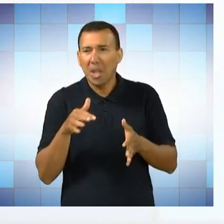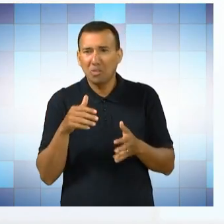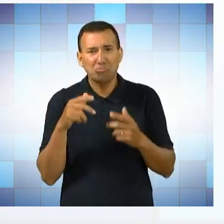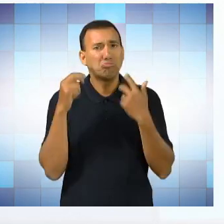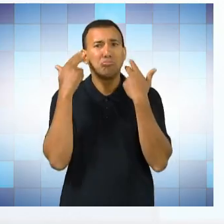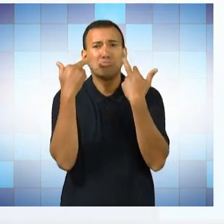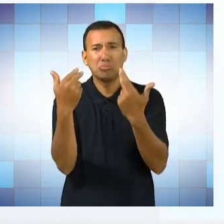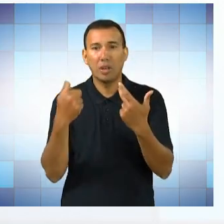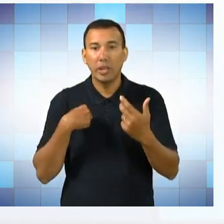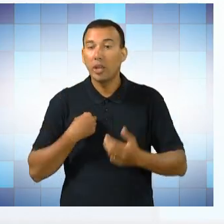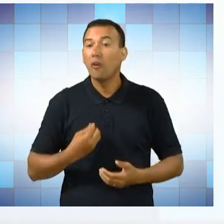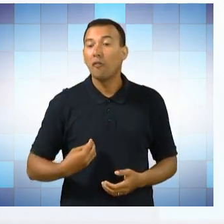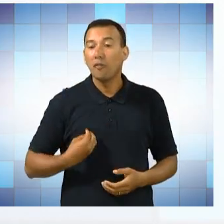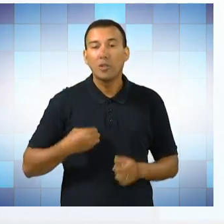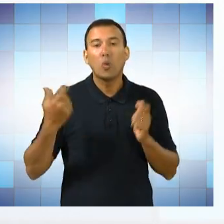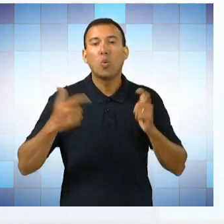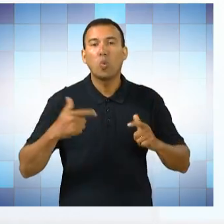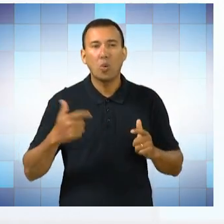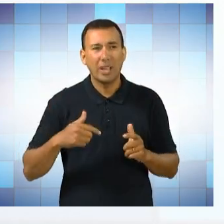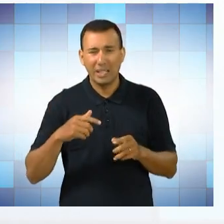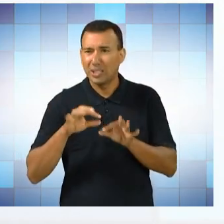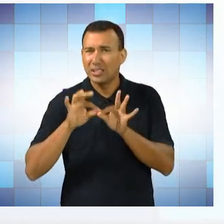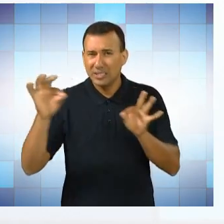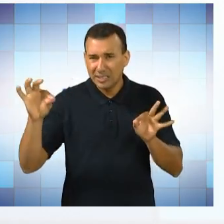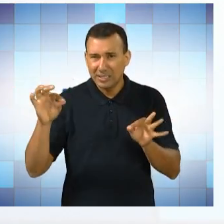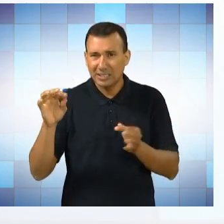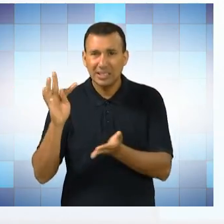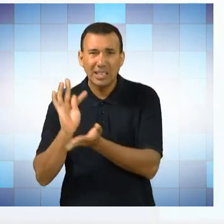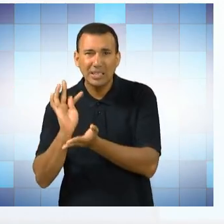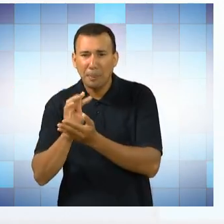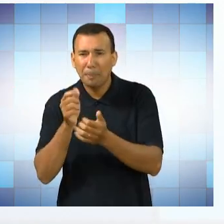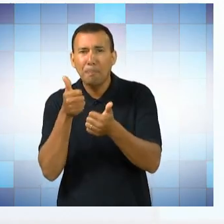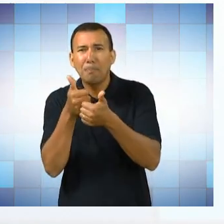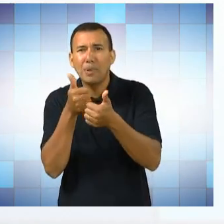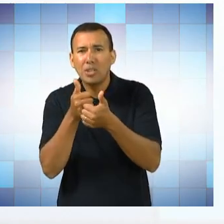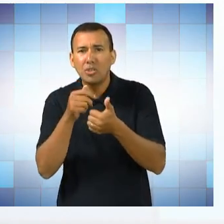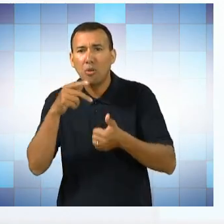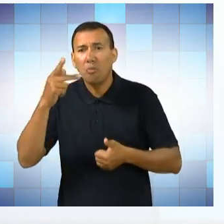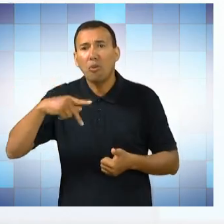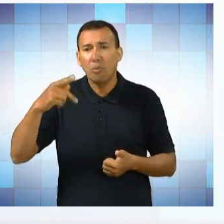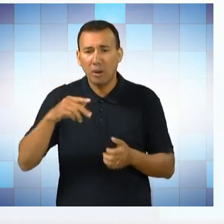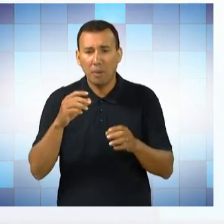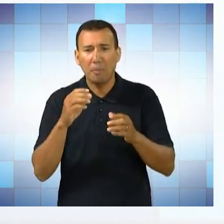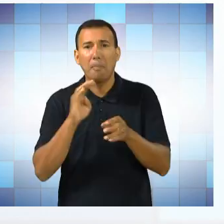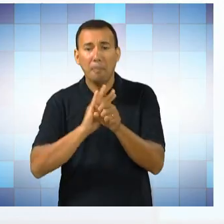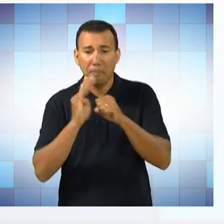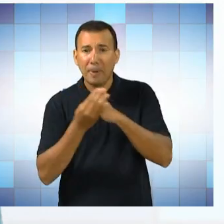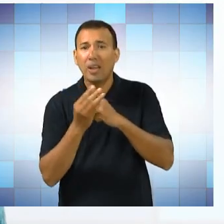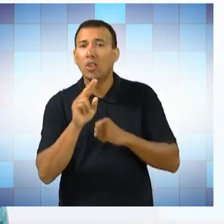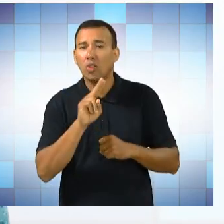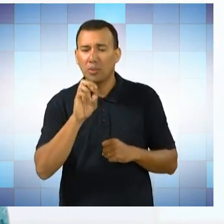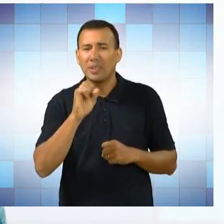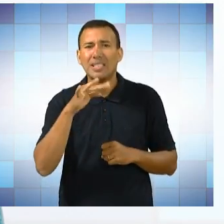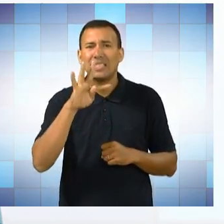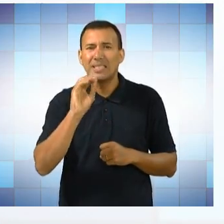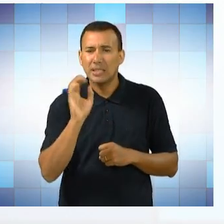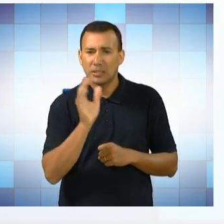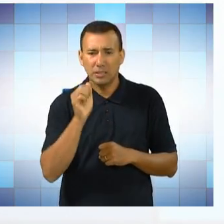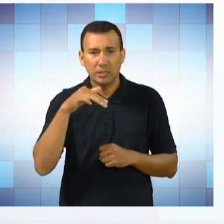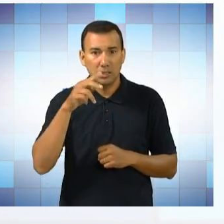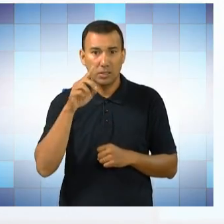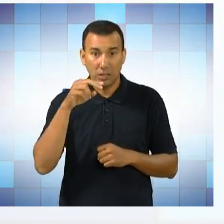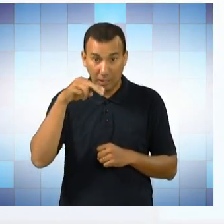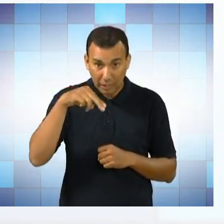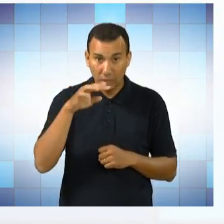Eu morava na periferia de Terezina, ali perto do Promorá, no bairro Santo Antônio. Sérgio Torre. É, e aí com oito anos de